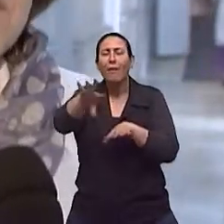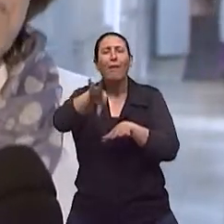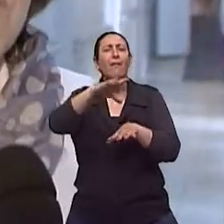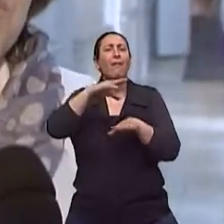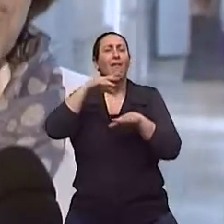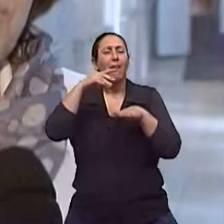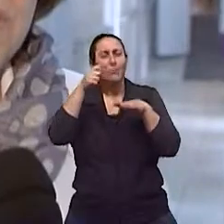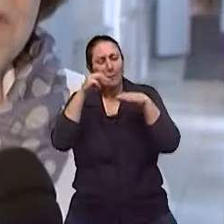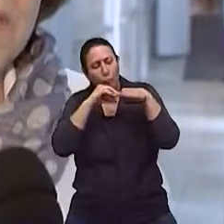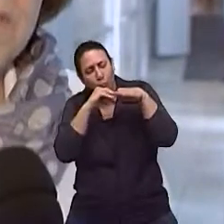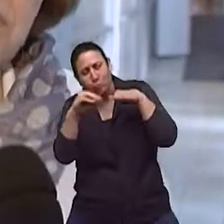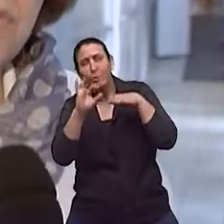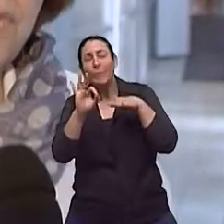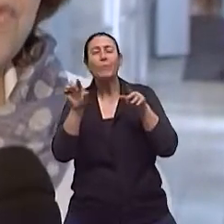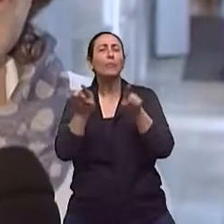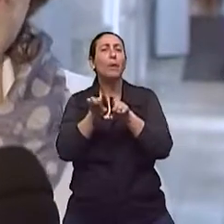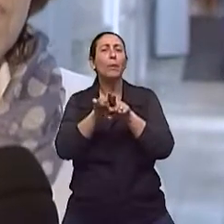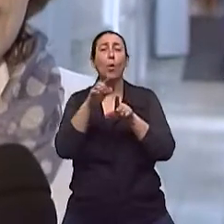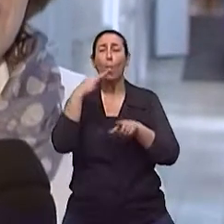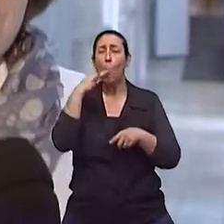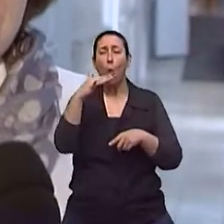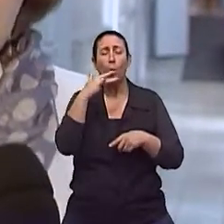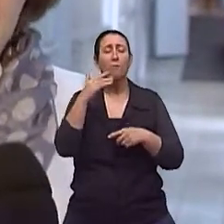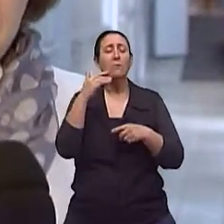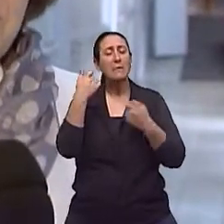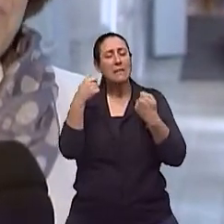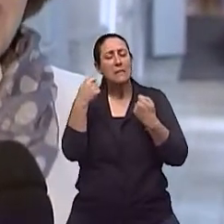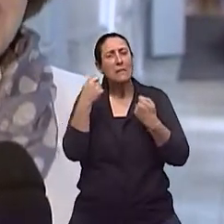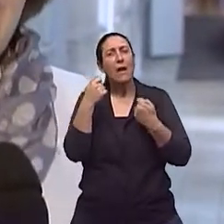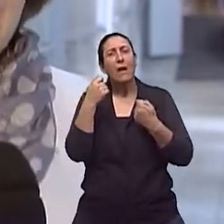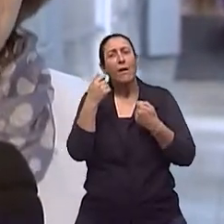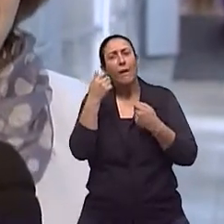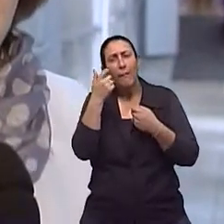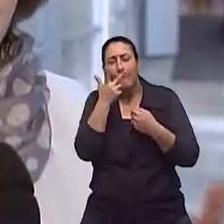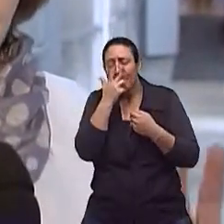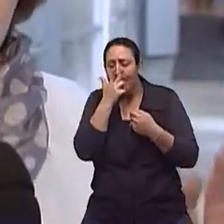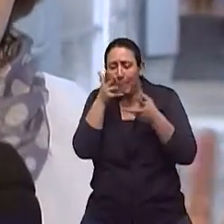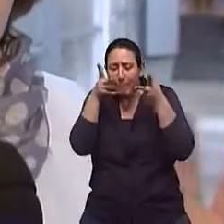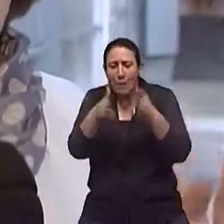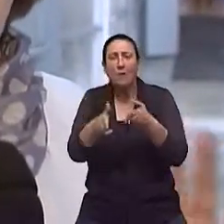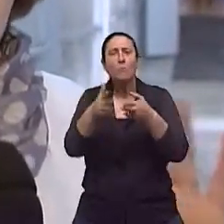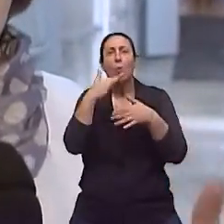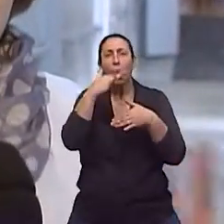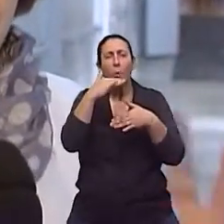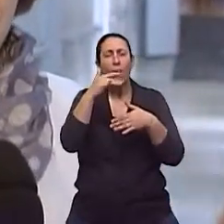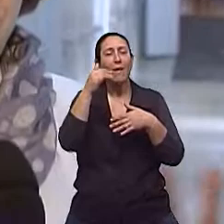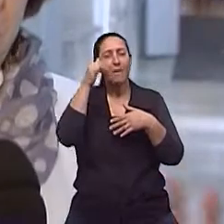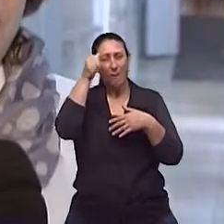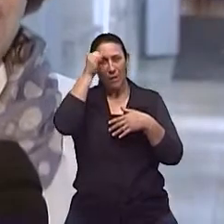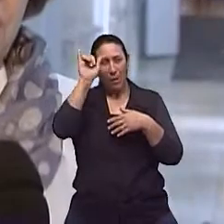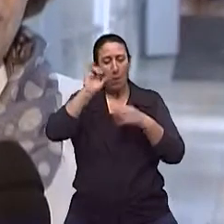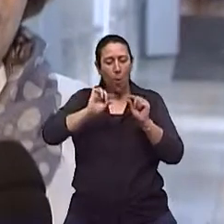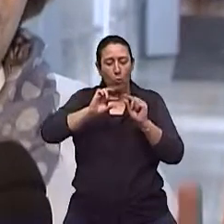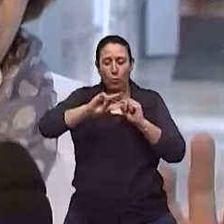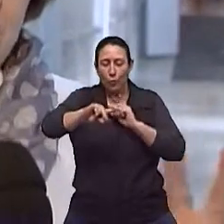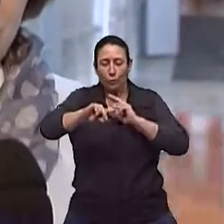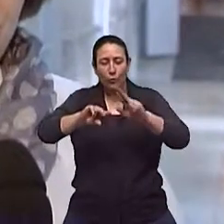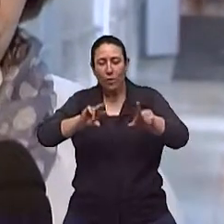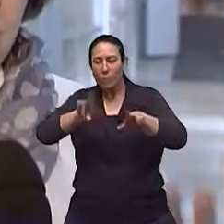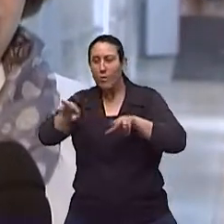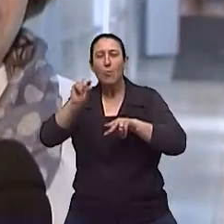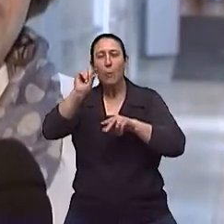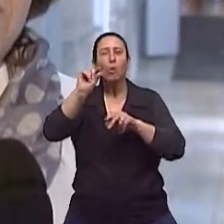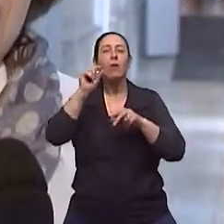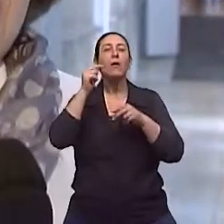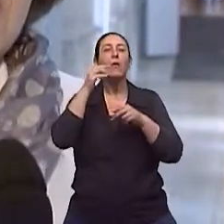A questão das cores ser só um tom, tem a mesma tonalidade, mas com tons um pouquinho diferentes, a cor igual, mas